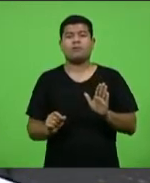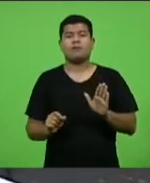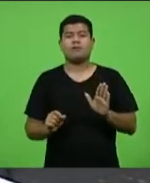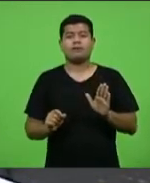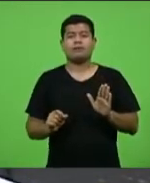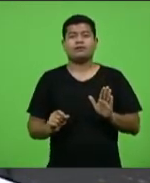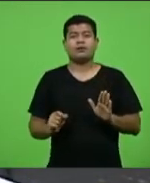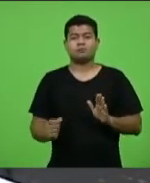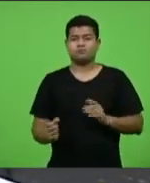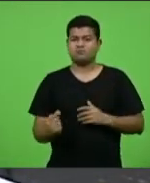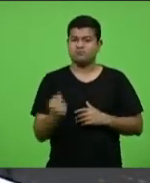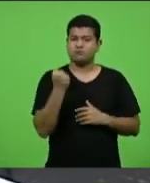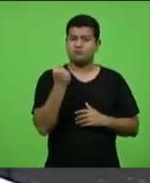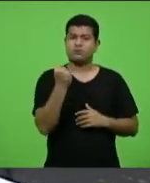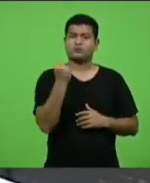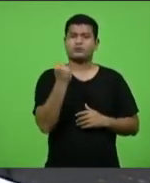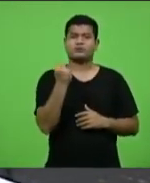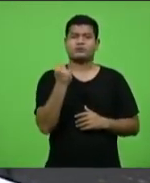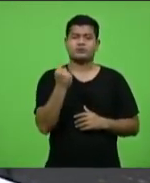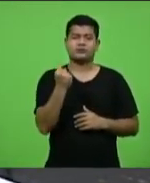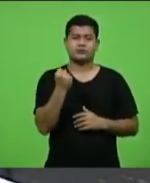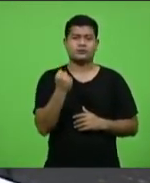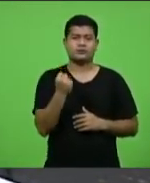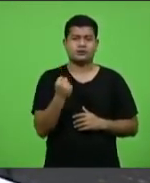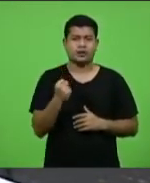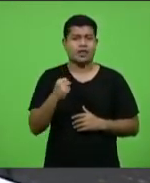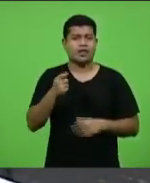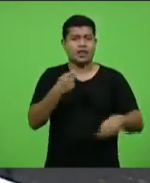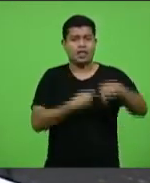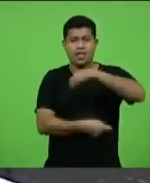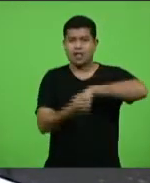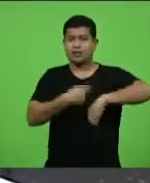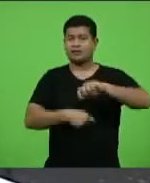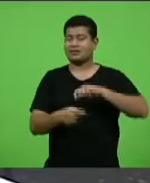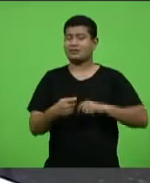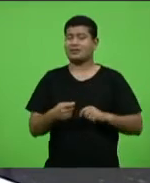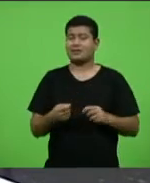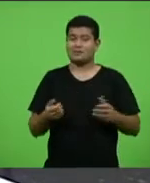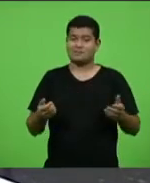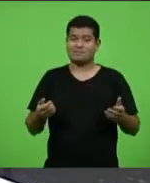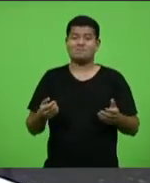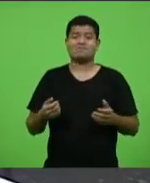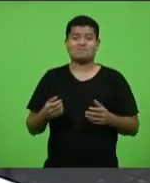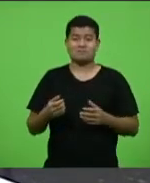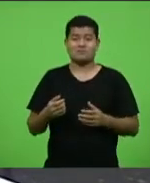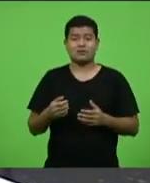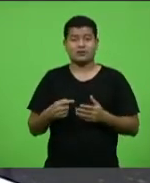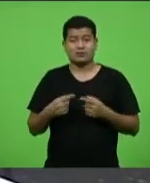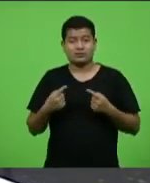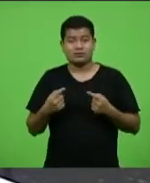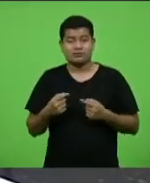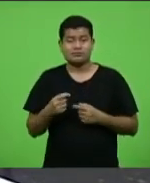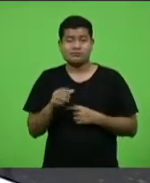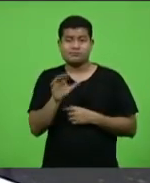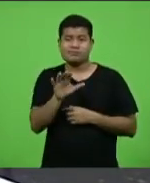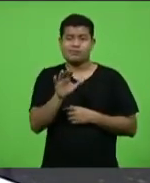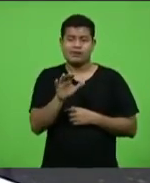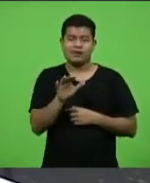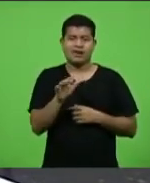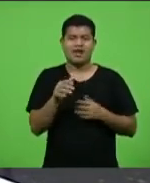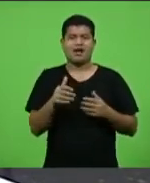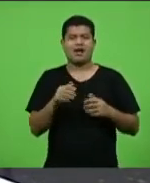pujança da nossa economia, que mesmo com a pandemia que tivemos em